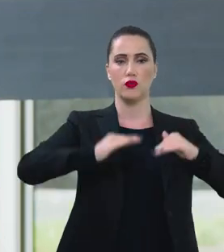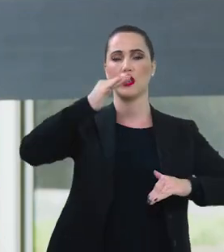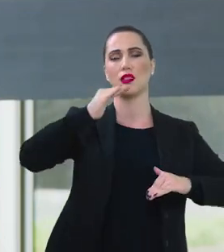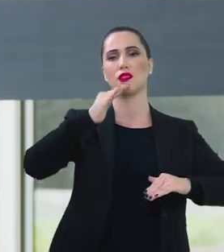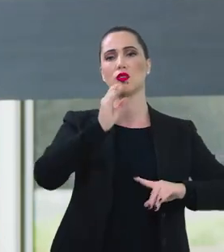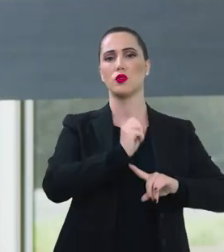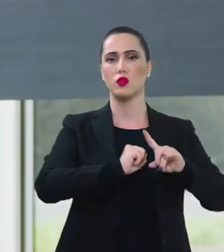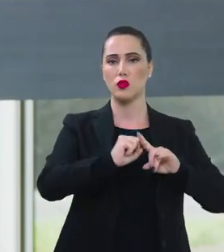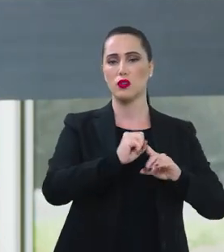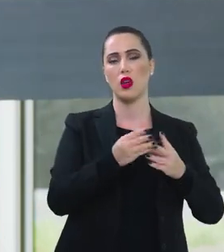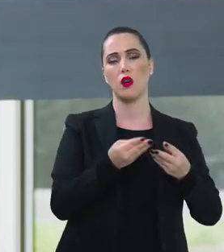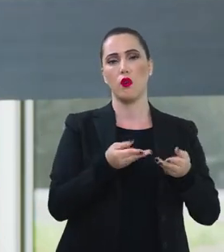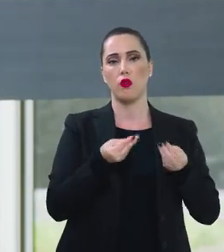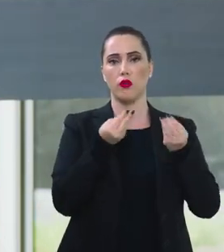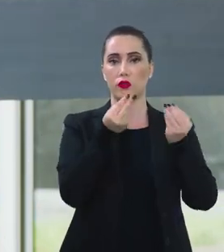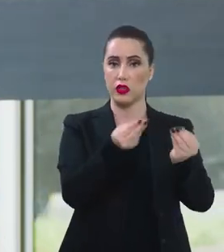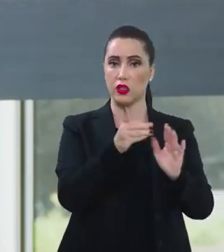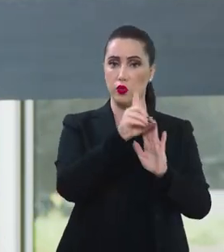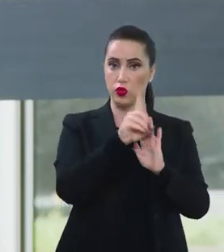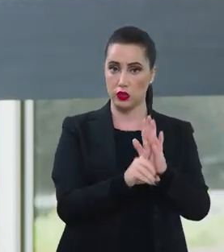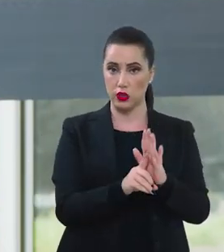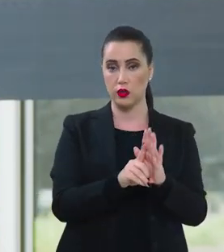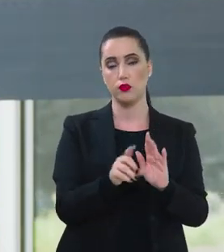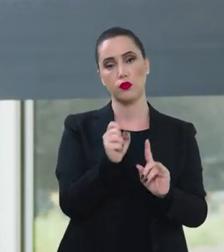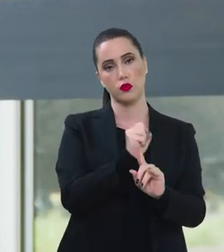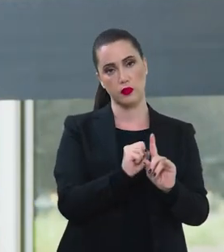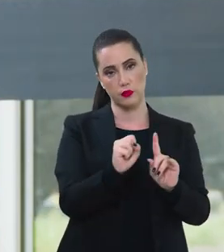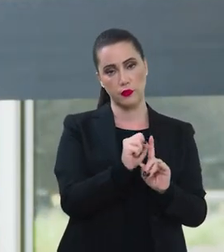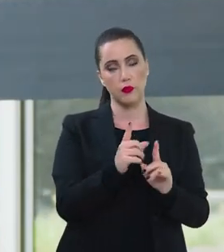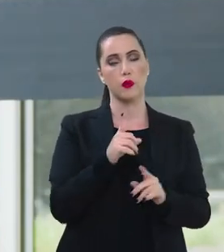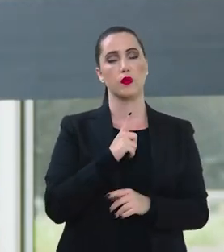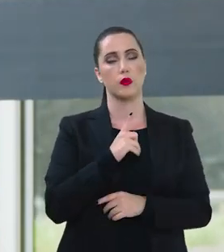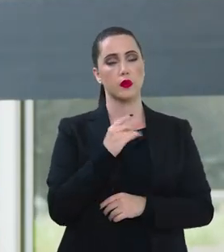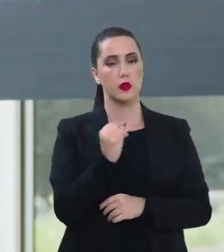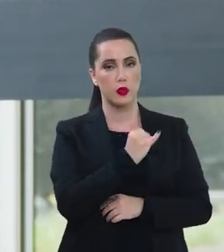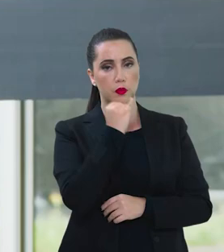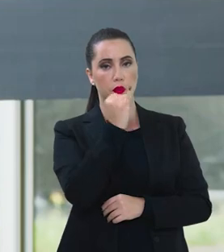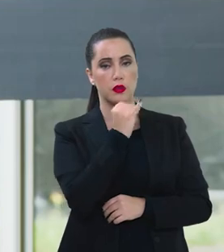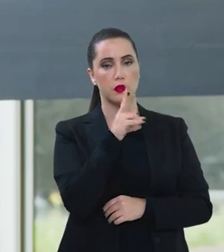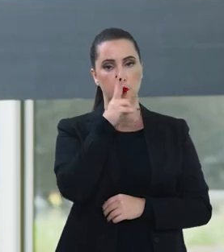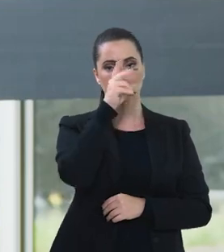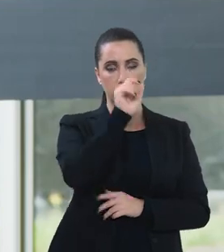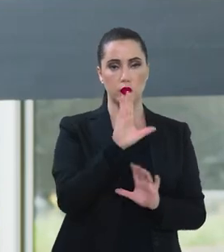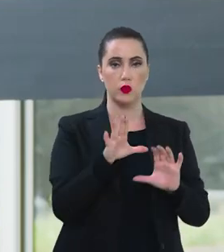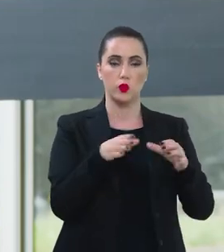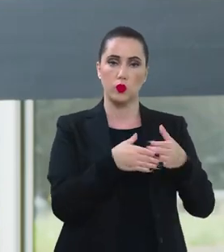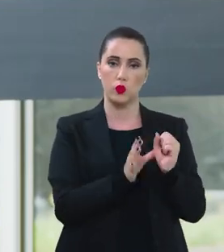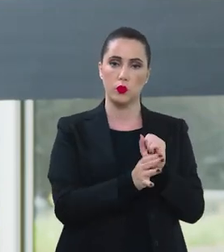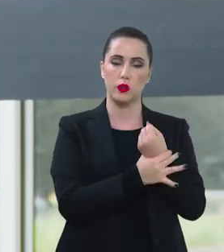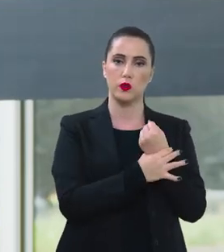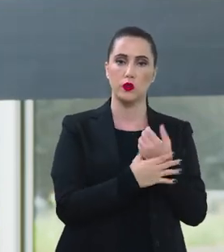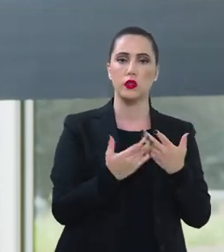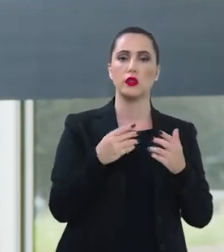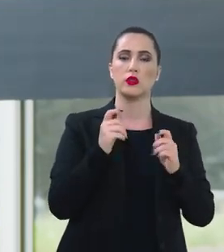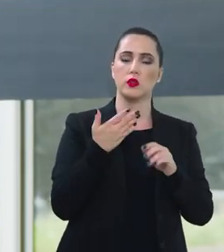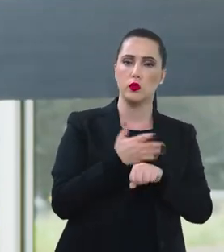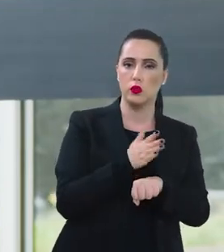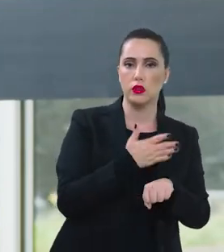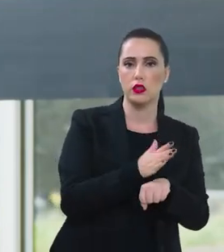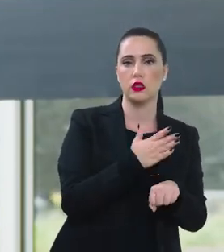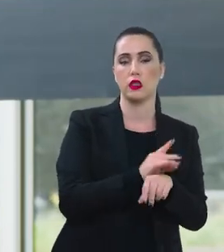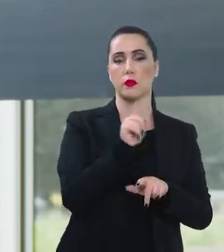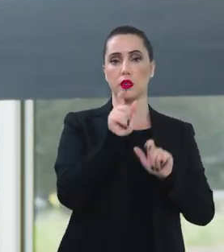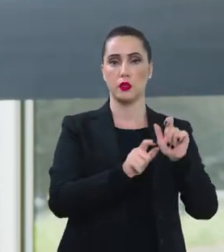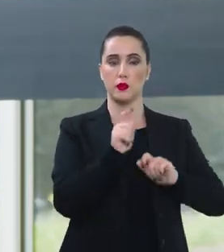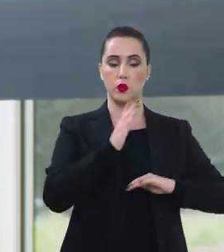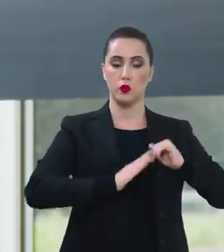desigualdade, a partir da garantia de direitos. Tem a importância do fortalecimento das forças de segurança, do equipamento,